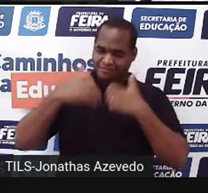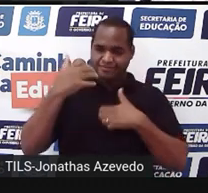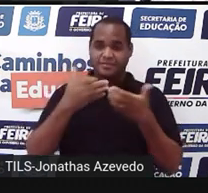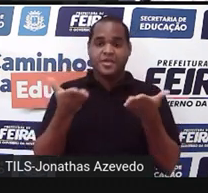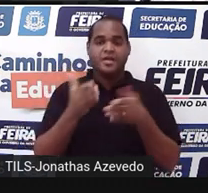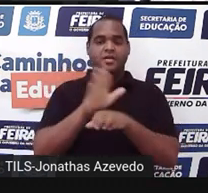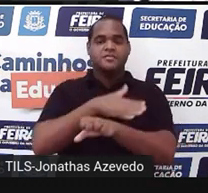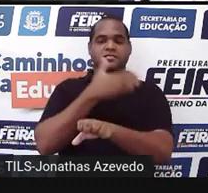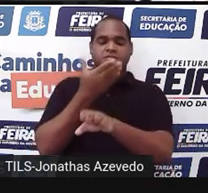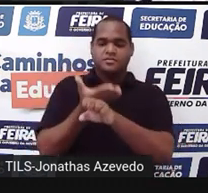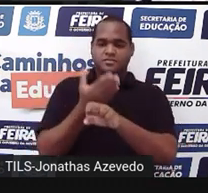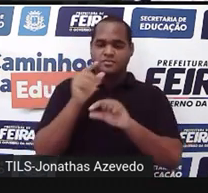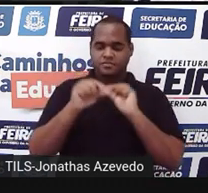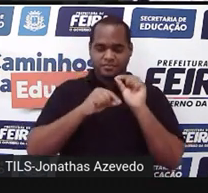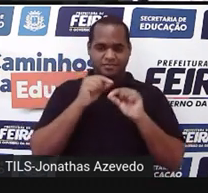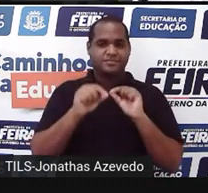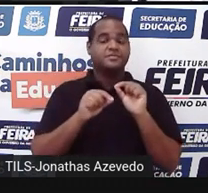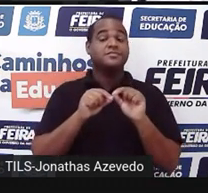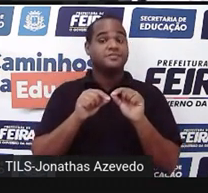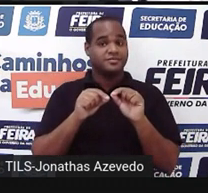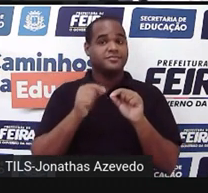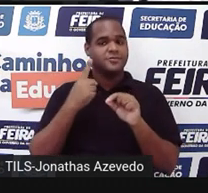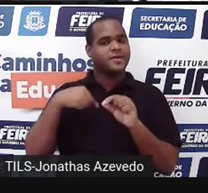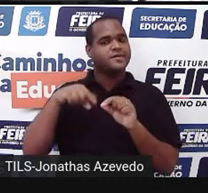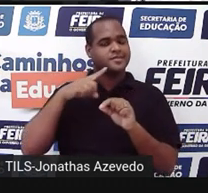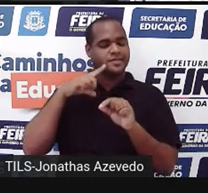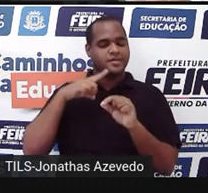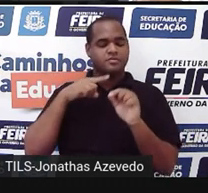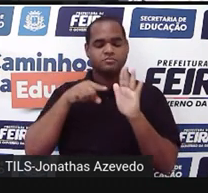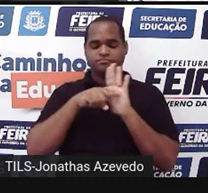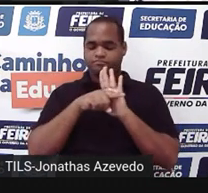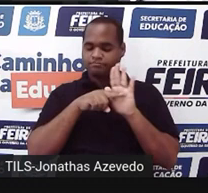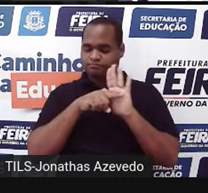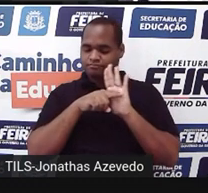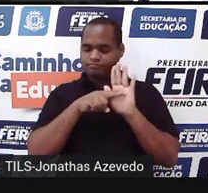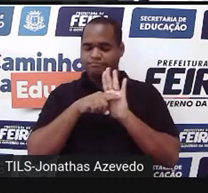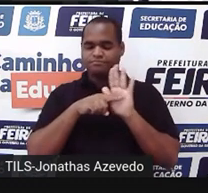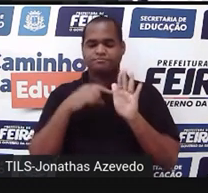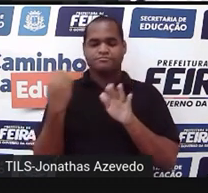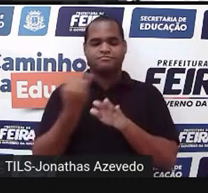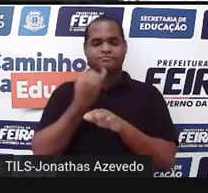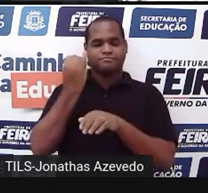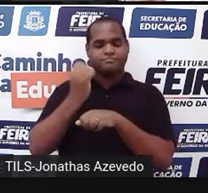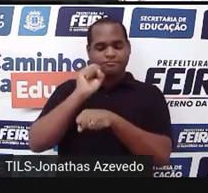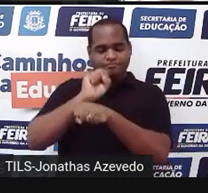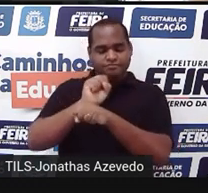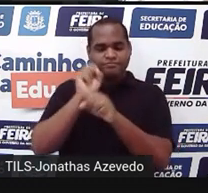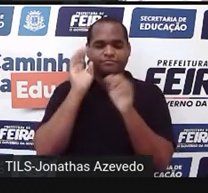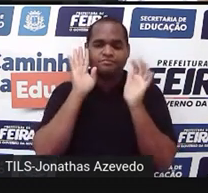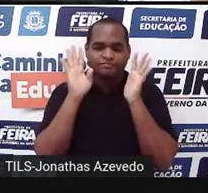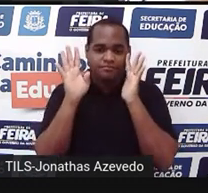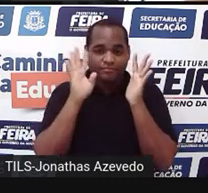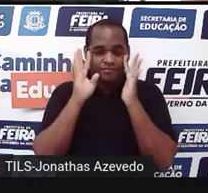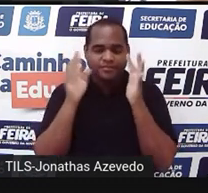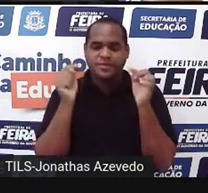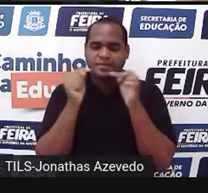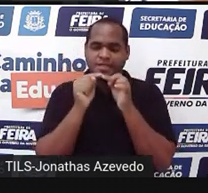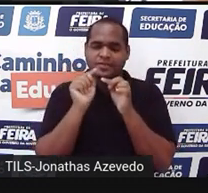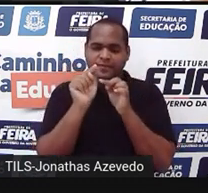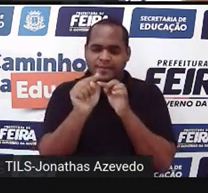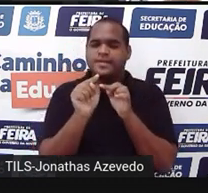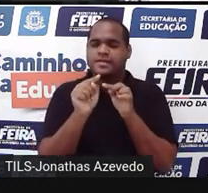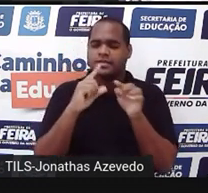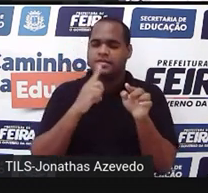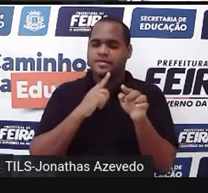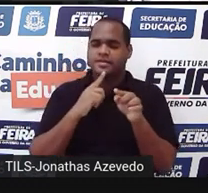momento da aula. E aí a gente faz aquela pausa que eu acho muito importante, que é para você aí do outro